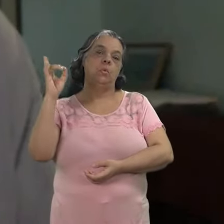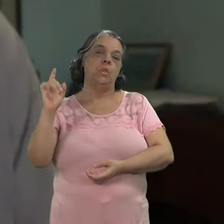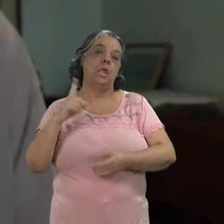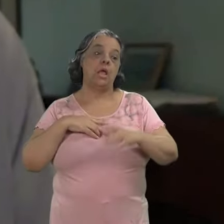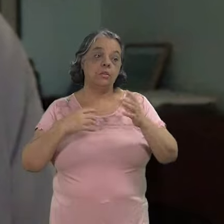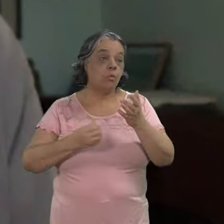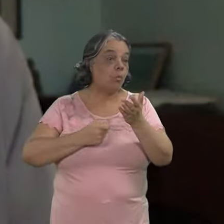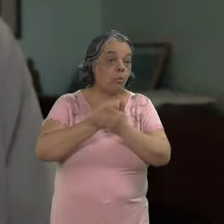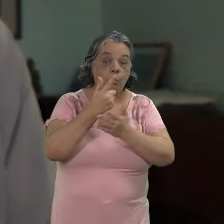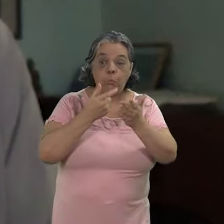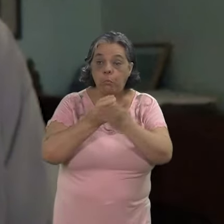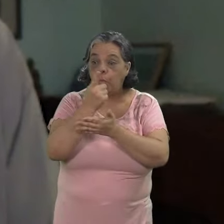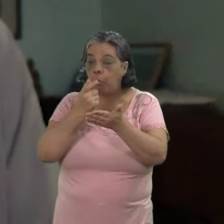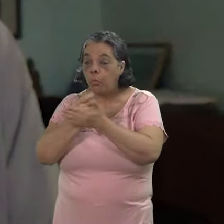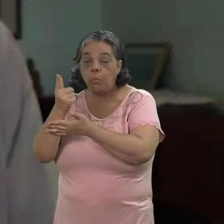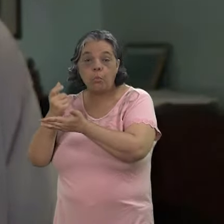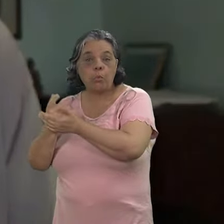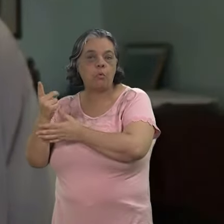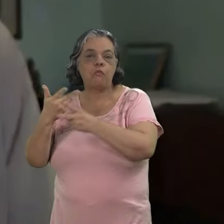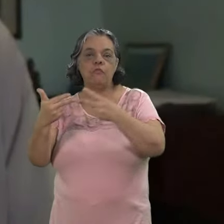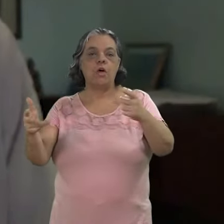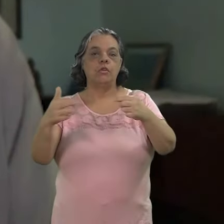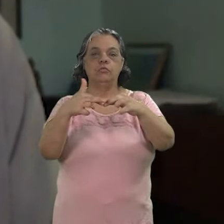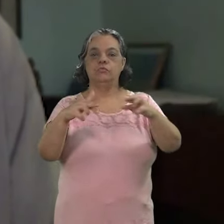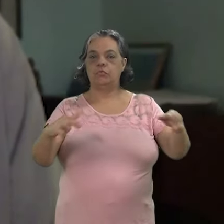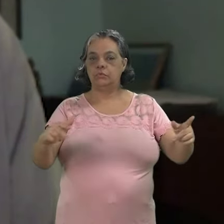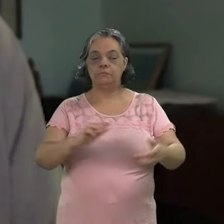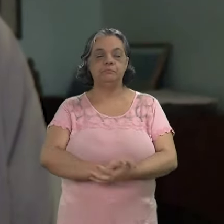inteiros na compra de equipamentos